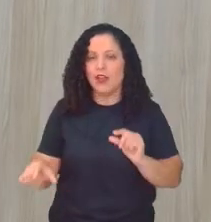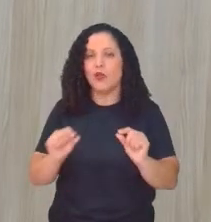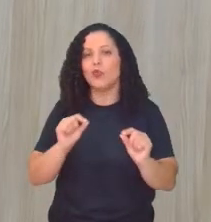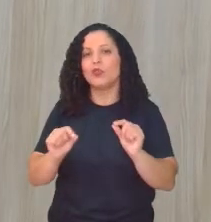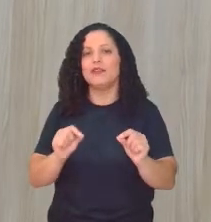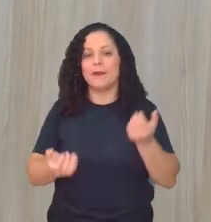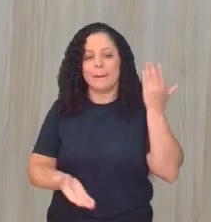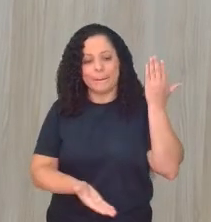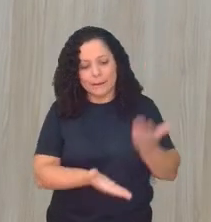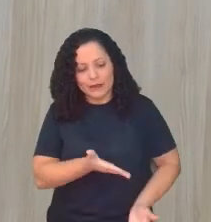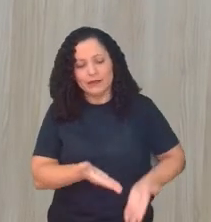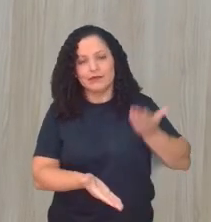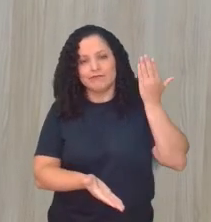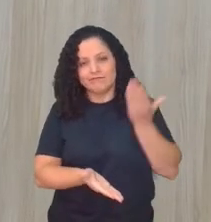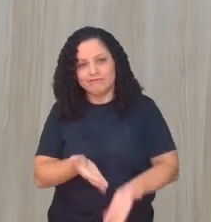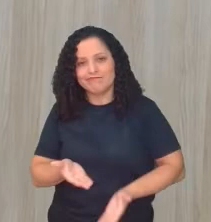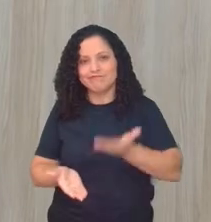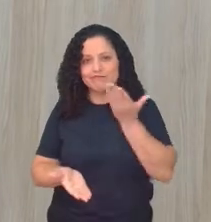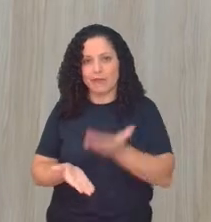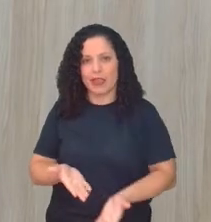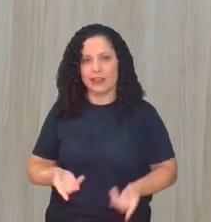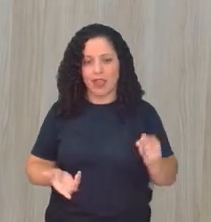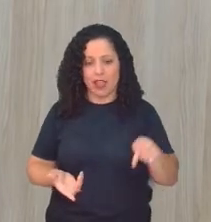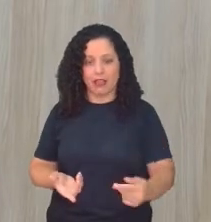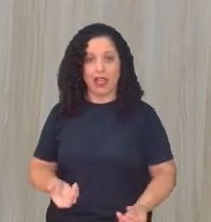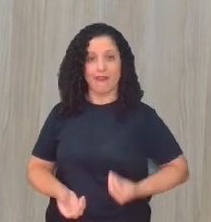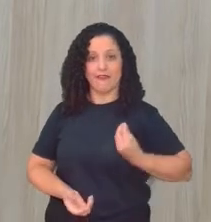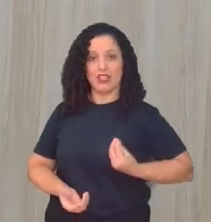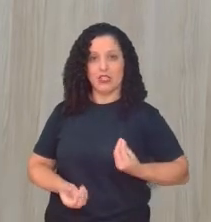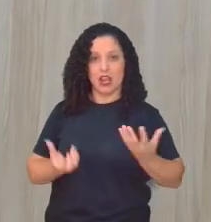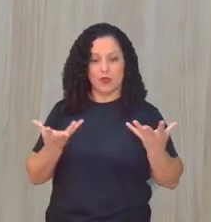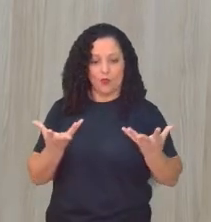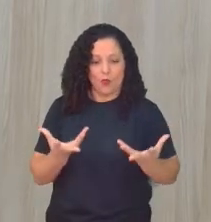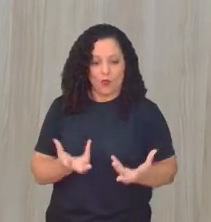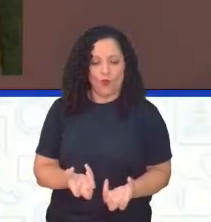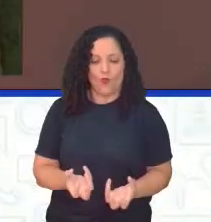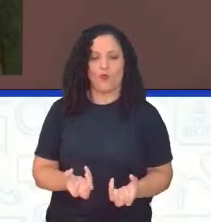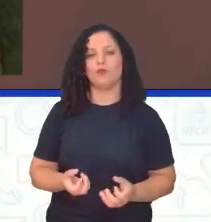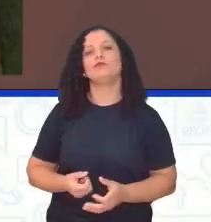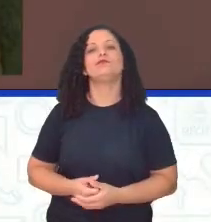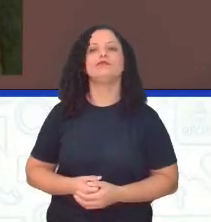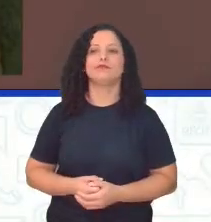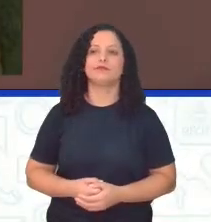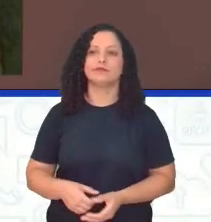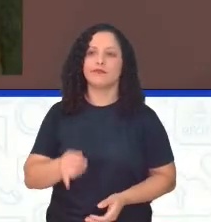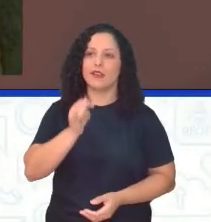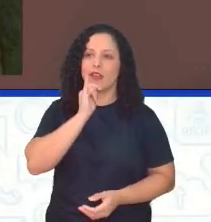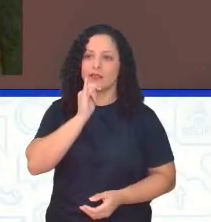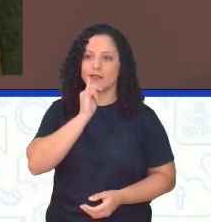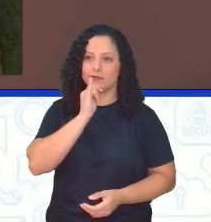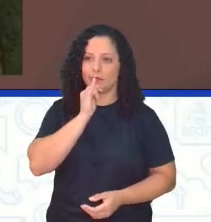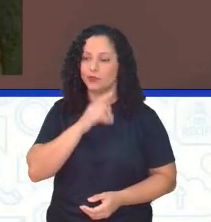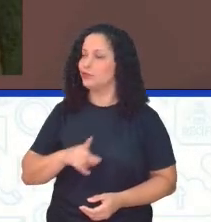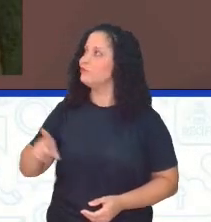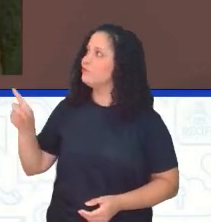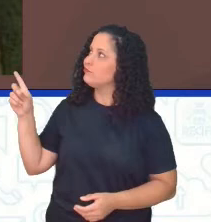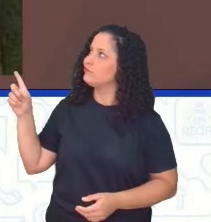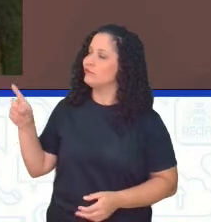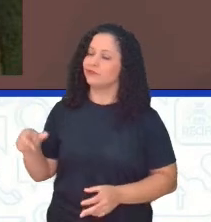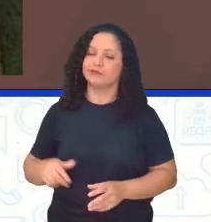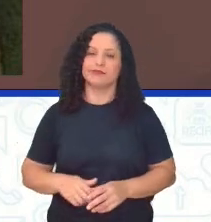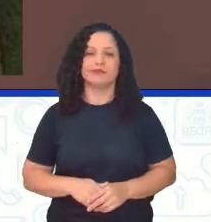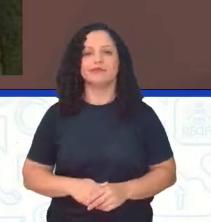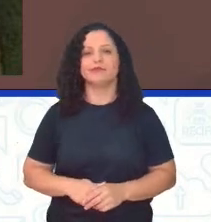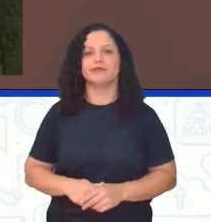né, a fertilidade do solo. Então, aqui, ó, um exemplo aí dessas queimadas, né, você vê que a área,